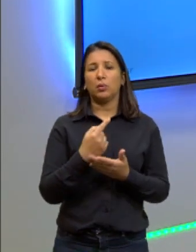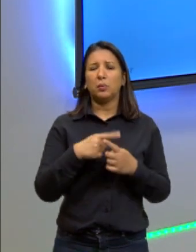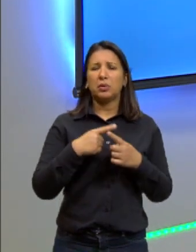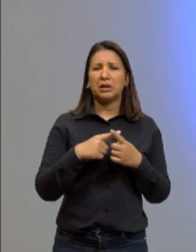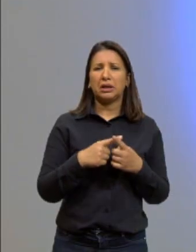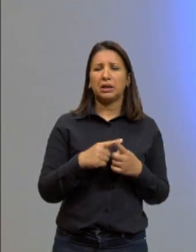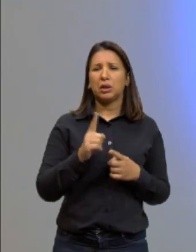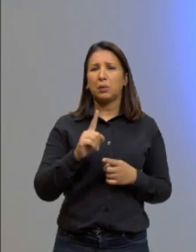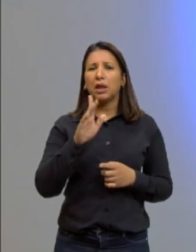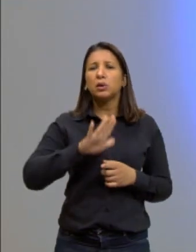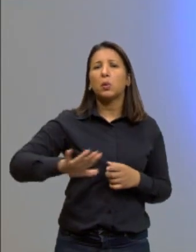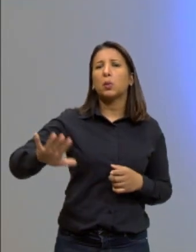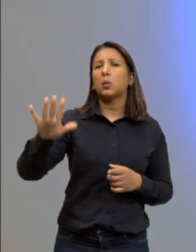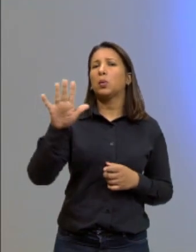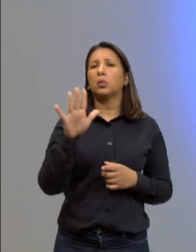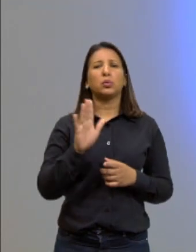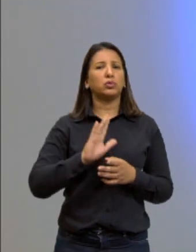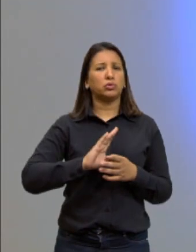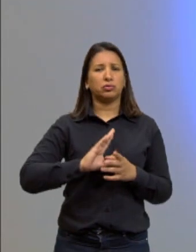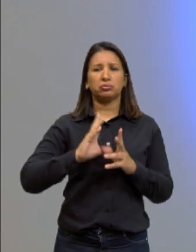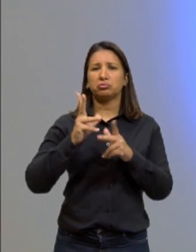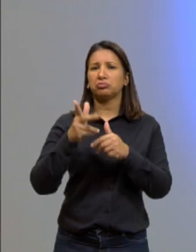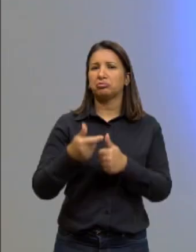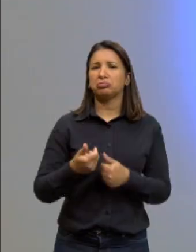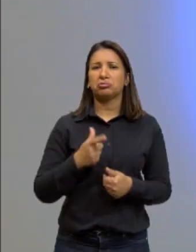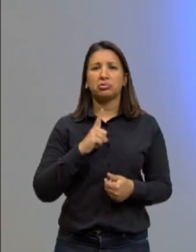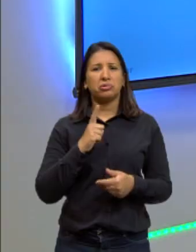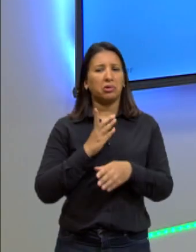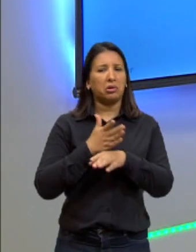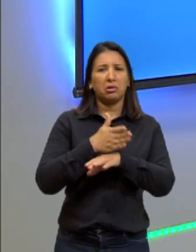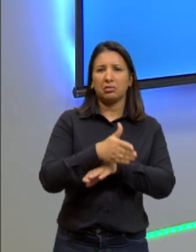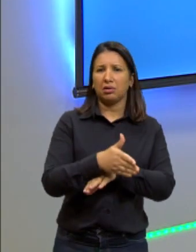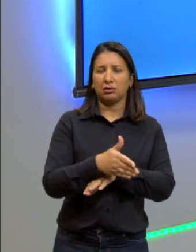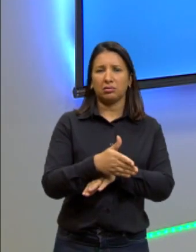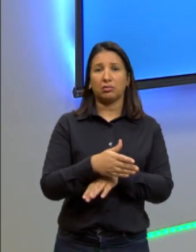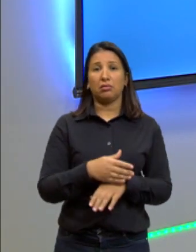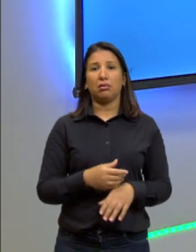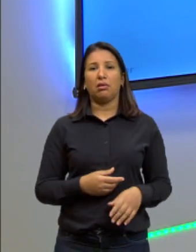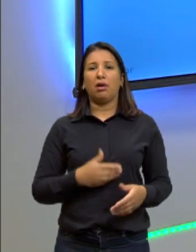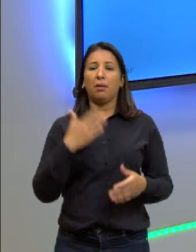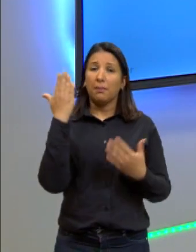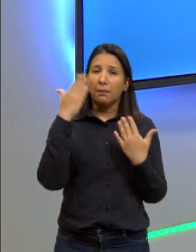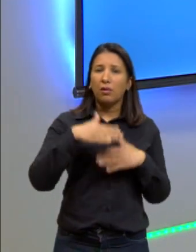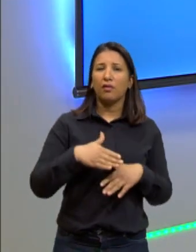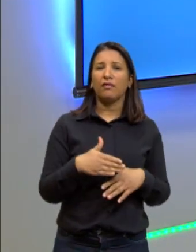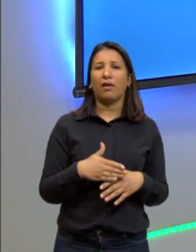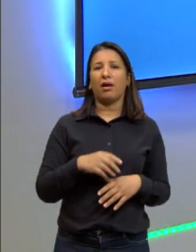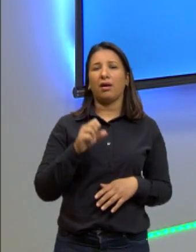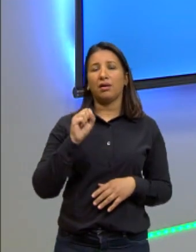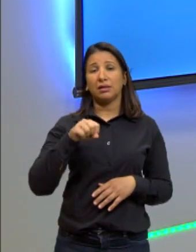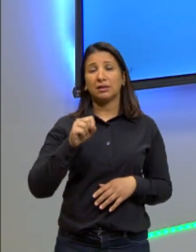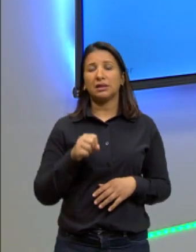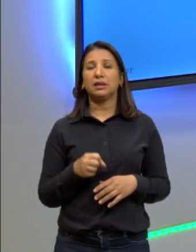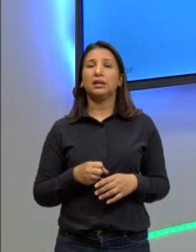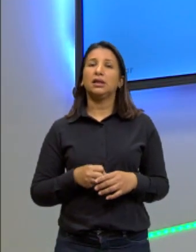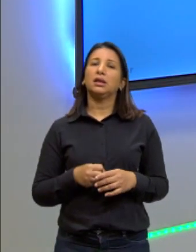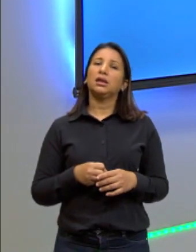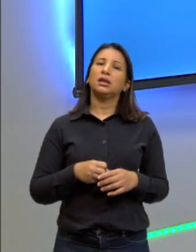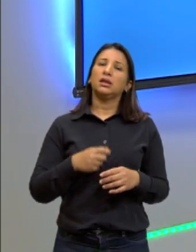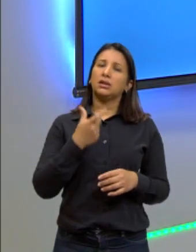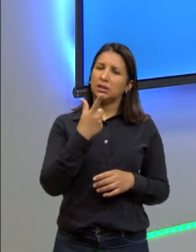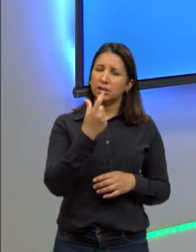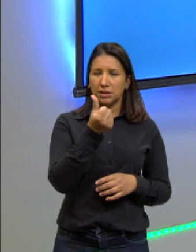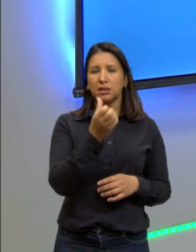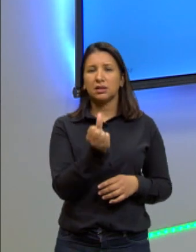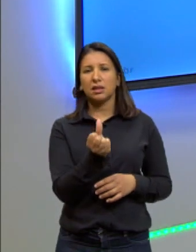dizendo nem todos têm acesso. Aí eu entendi que ela quis comprovar com a pesquisa e ela diz, 16% da nação